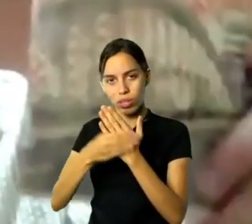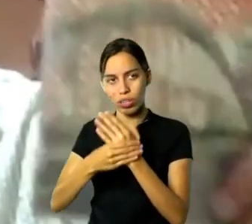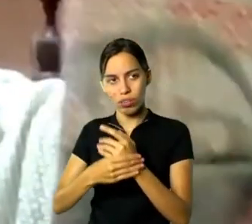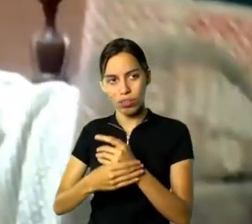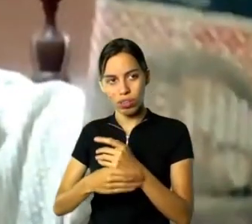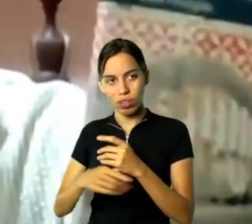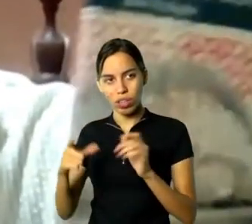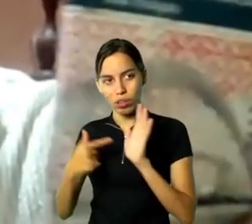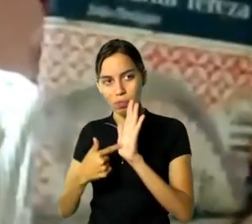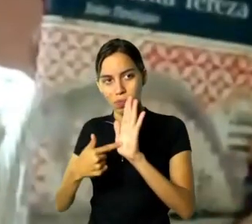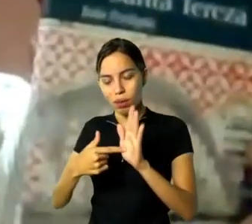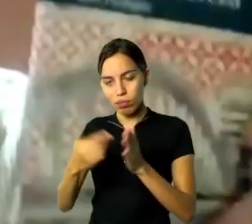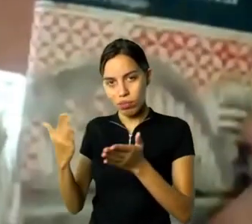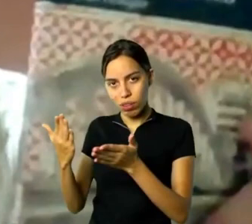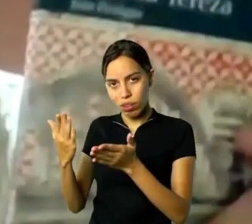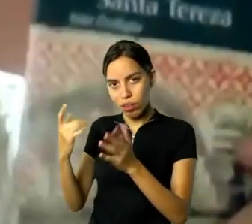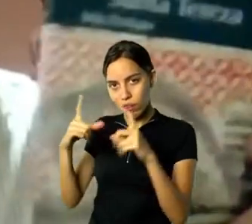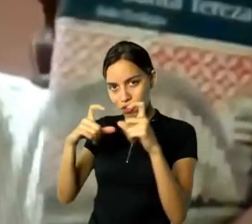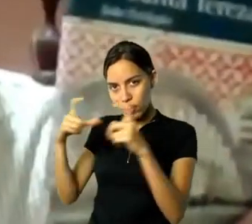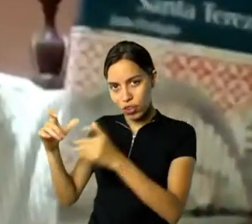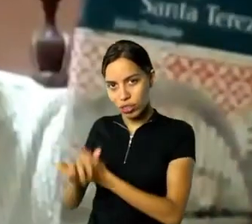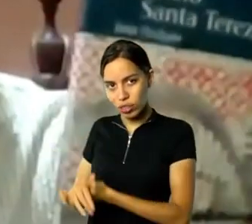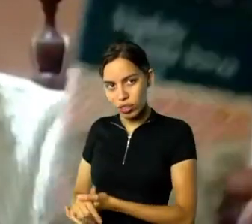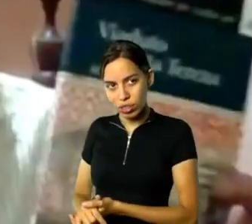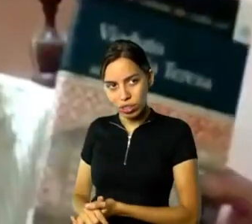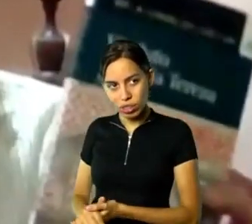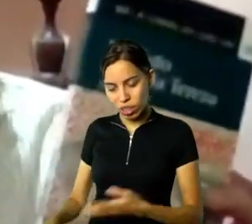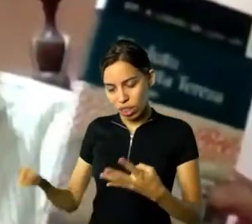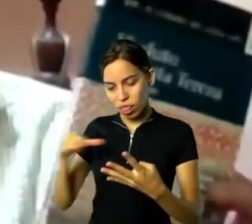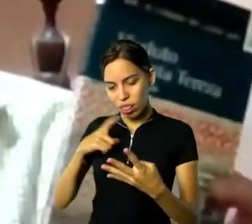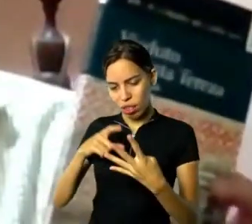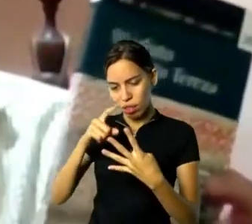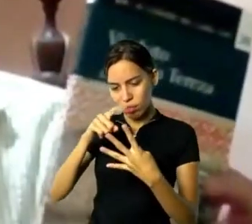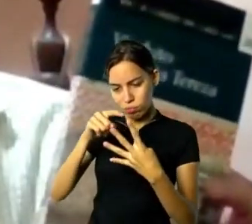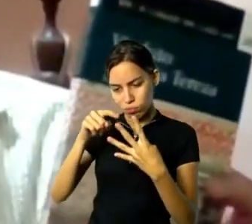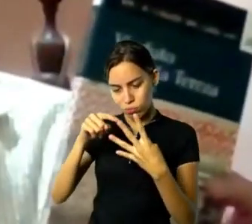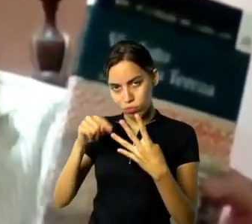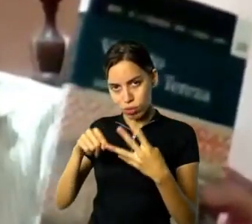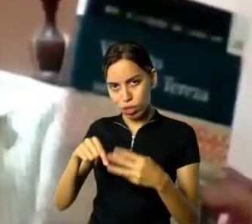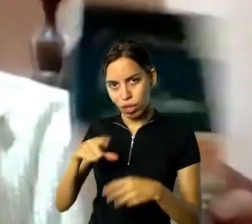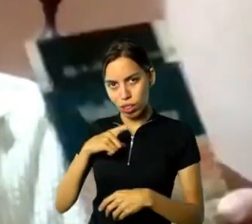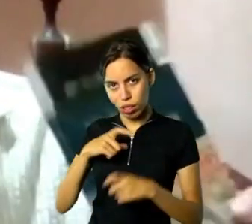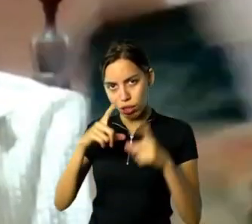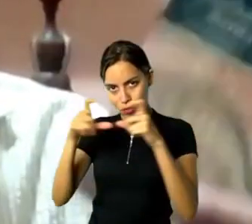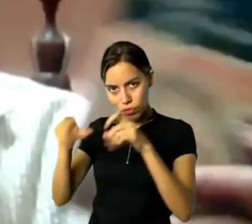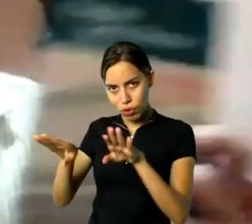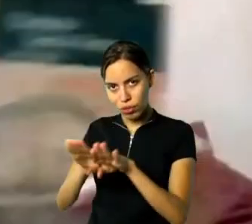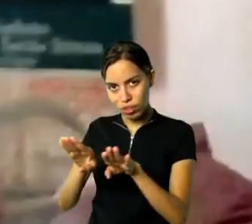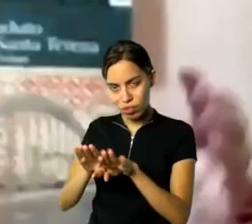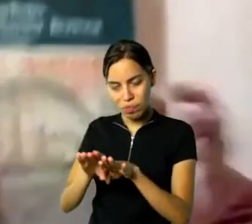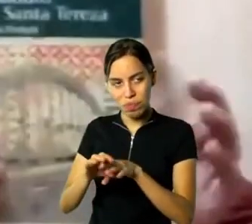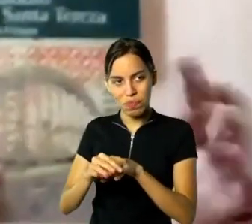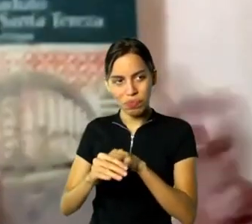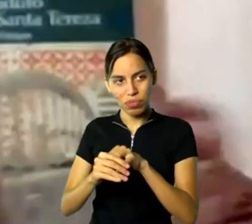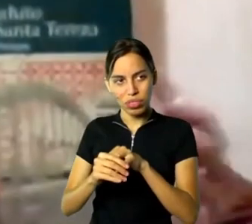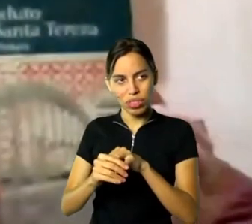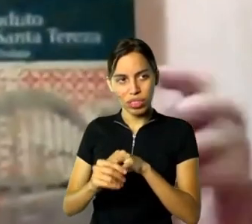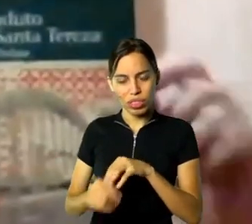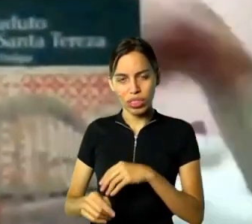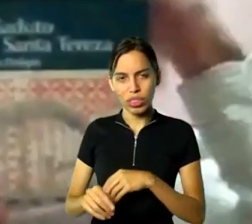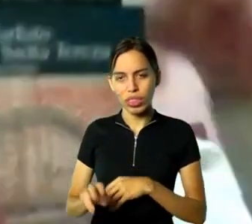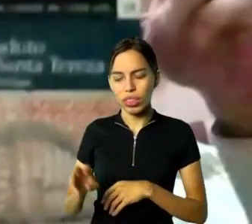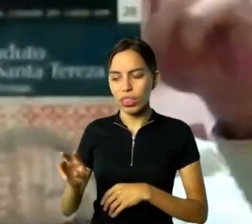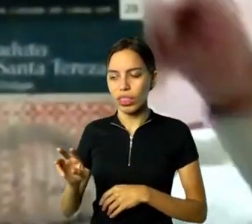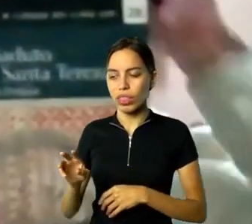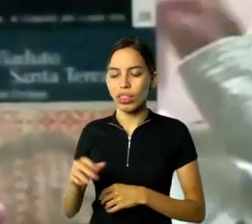paralelo desse livro que é ouviaduto.tumblr.com, que está lá no meu about também, que é um adendo desse livro